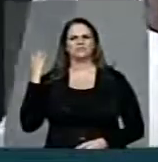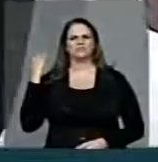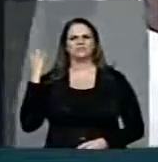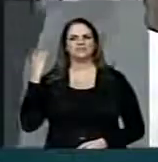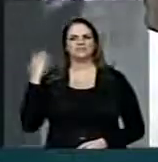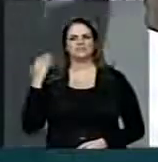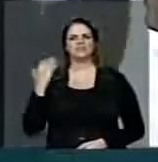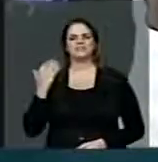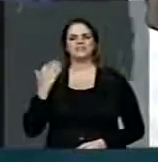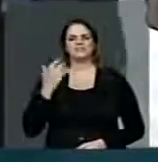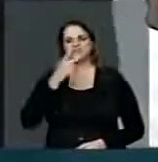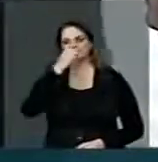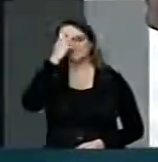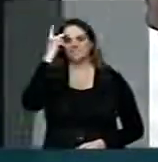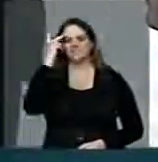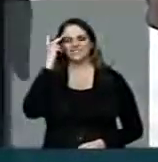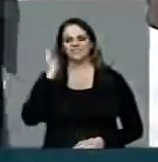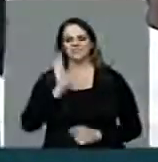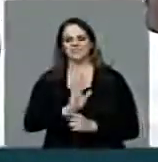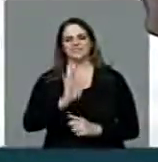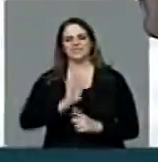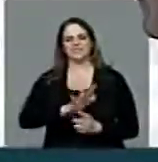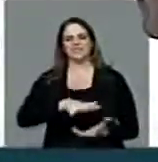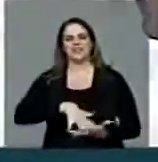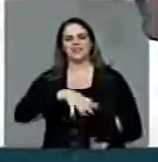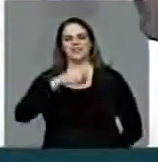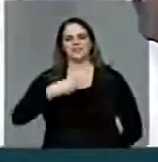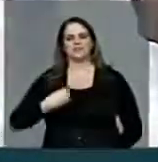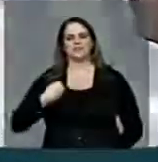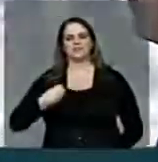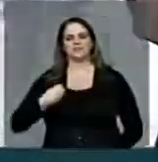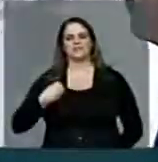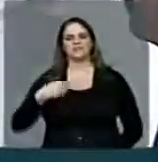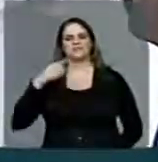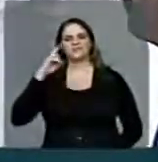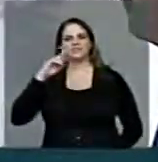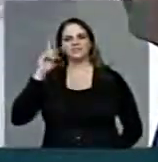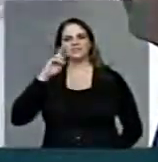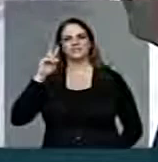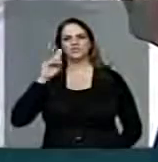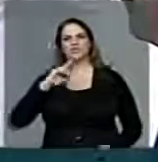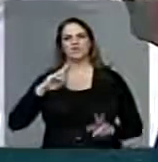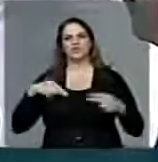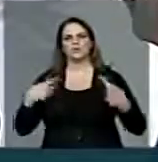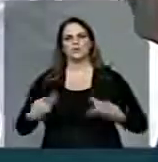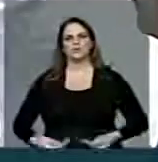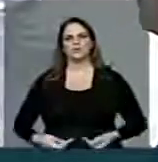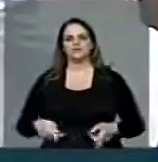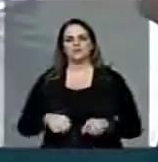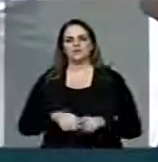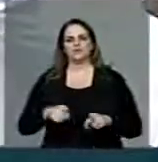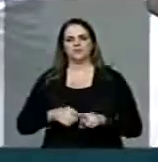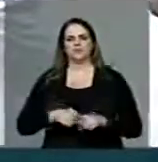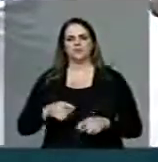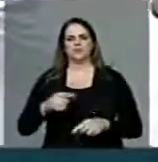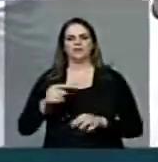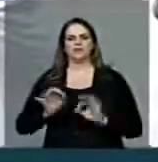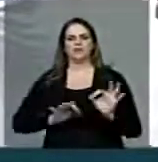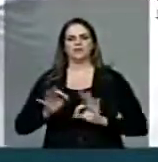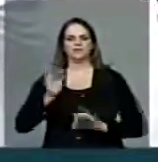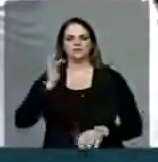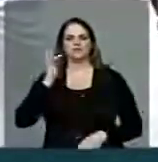e arquitetos de almas a edificar a história da nossa humanidade e a construir o futuro da nossa